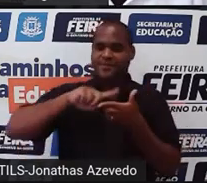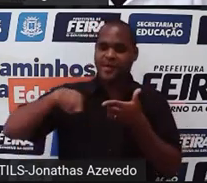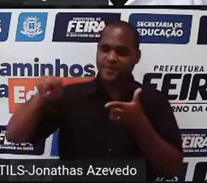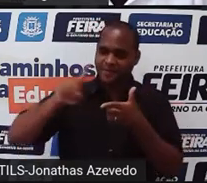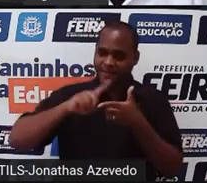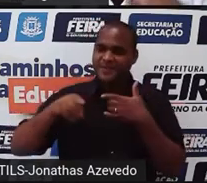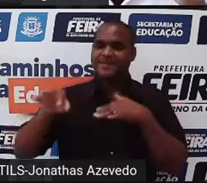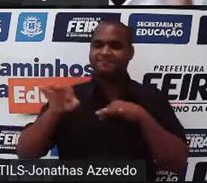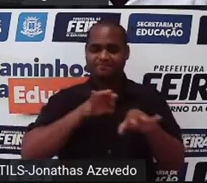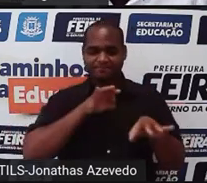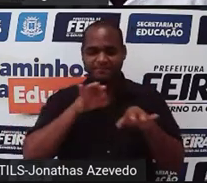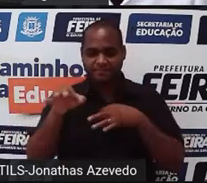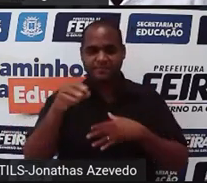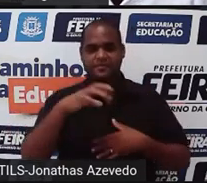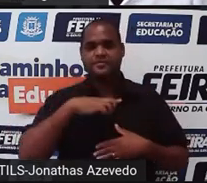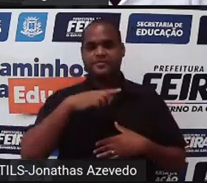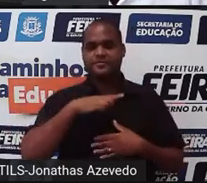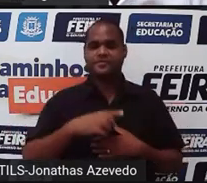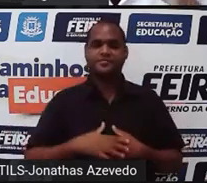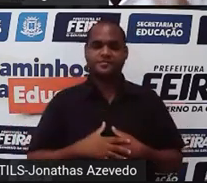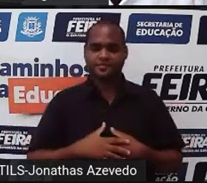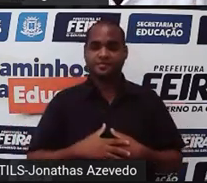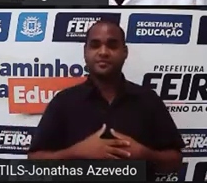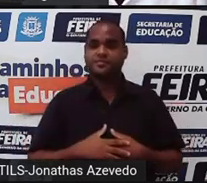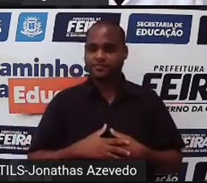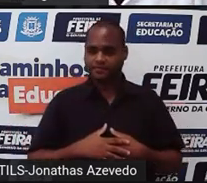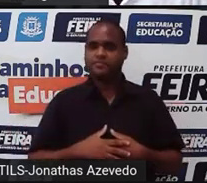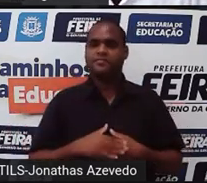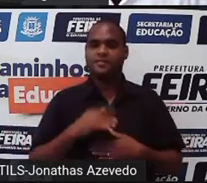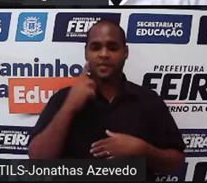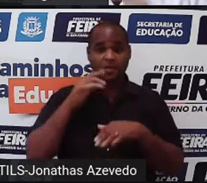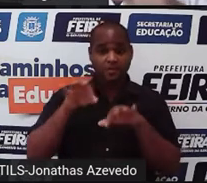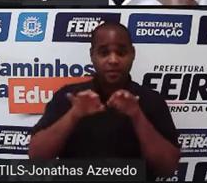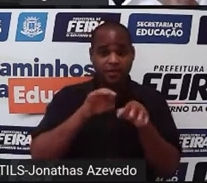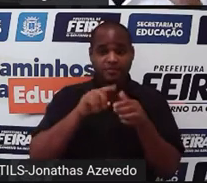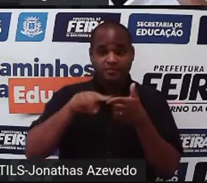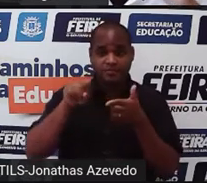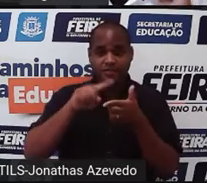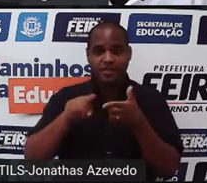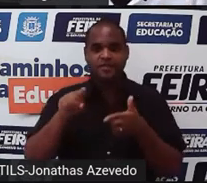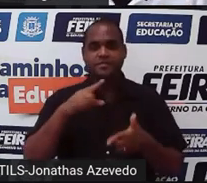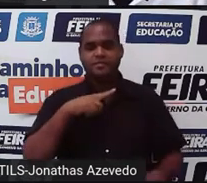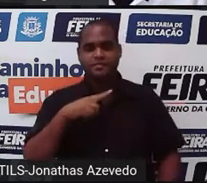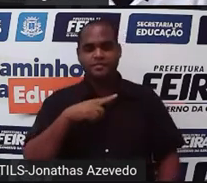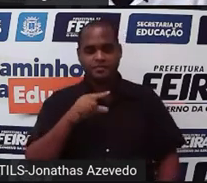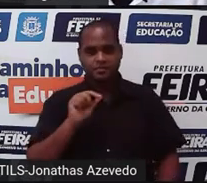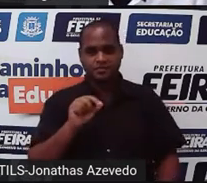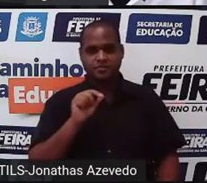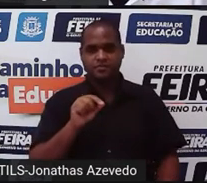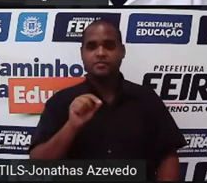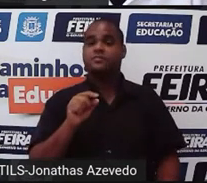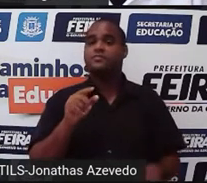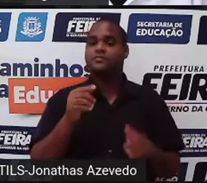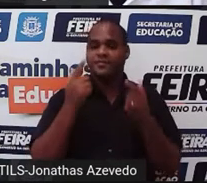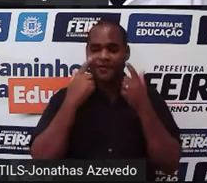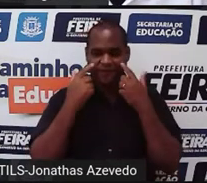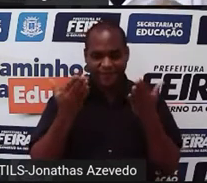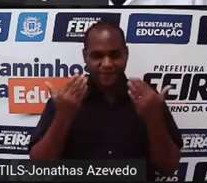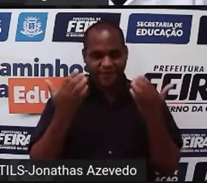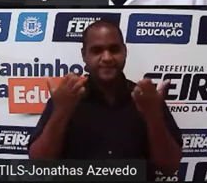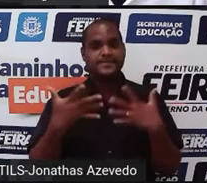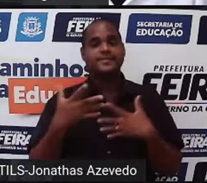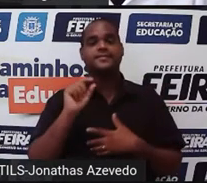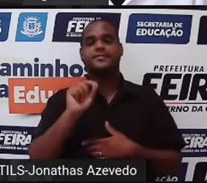é isso aí, né? Vamos resolver um problema? Bom, vem aqui comigo, o problema,